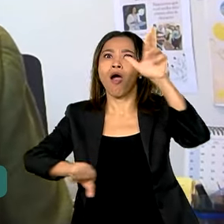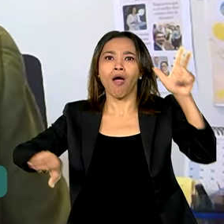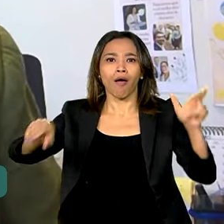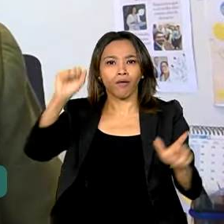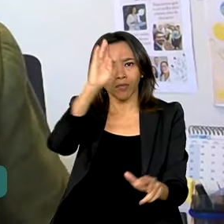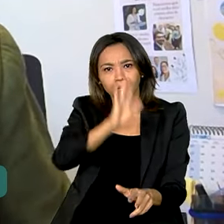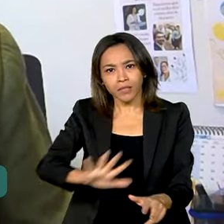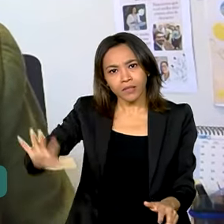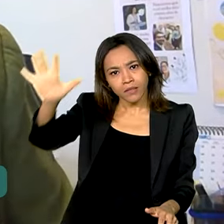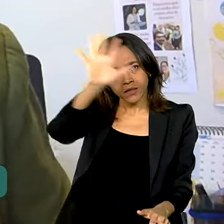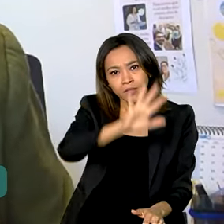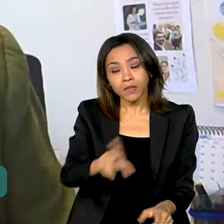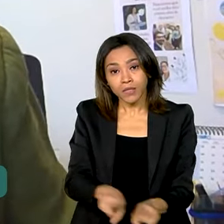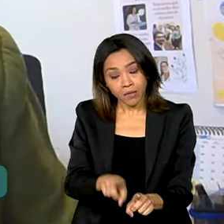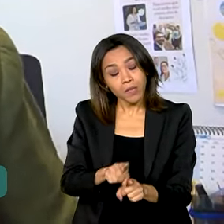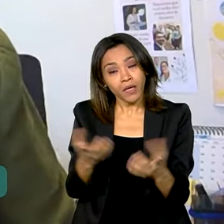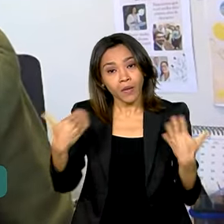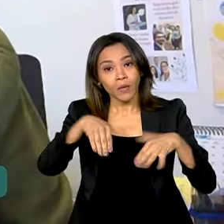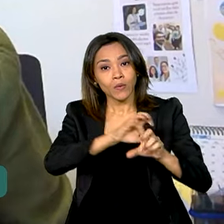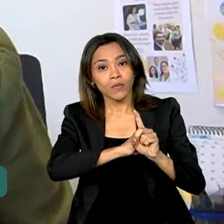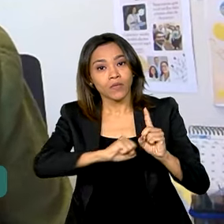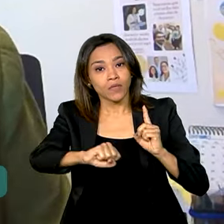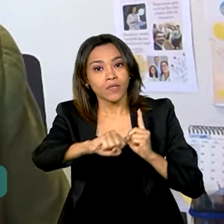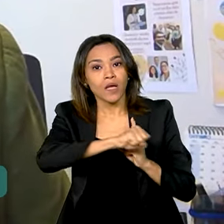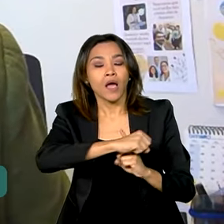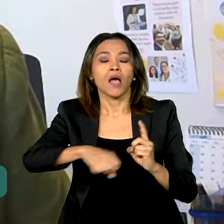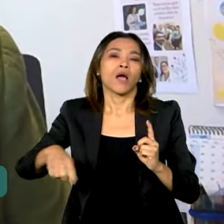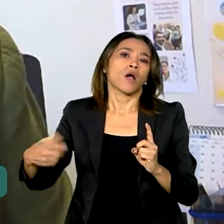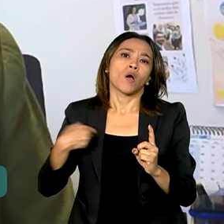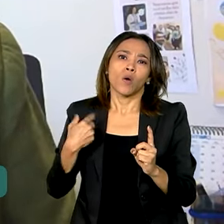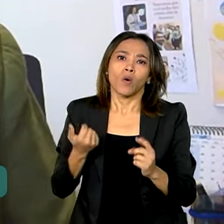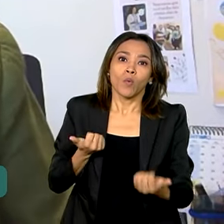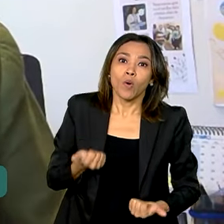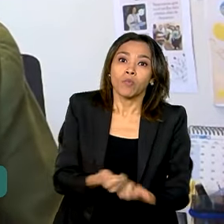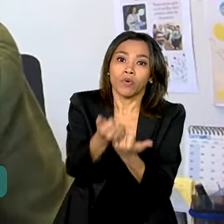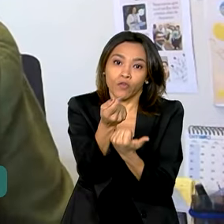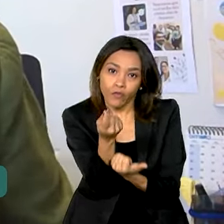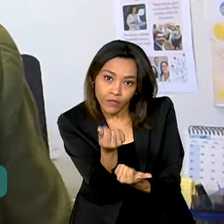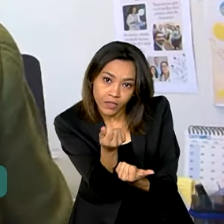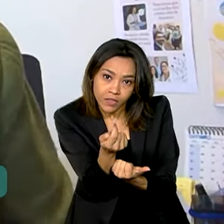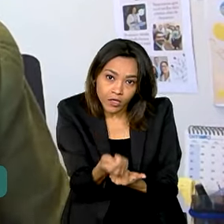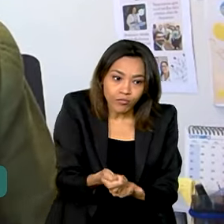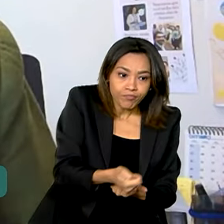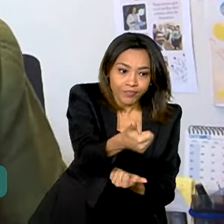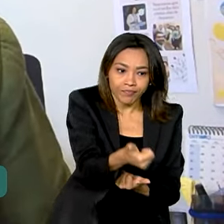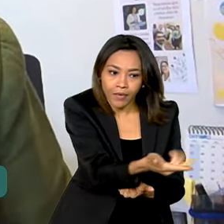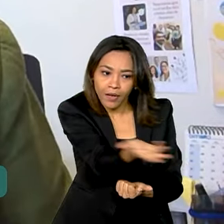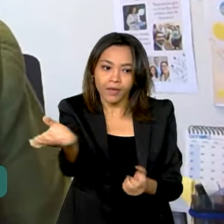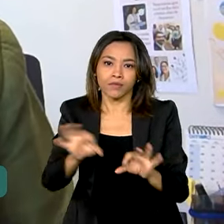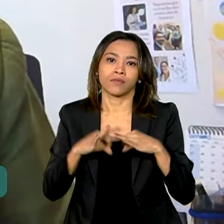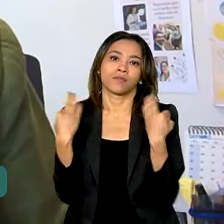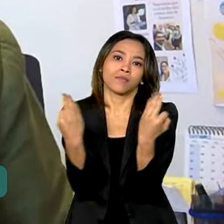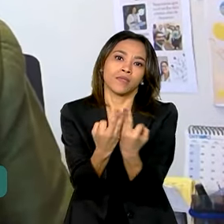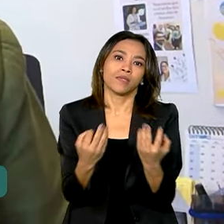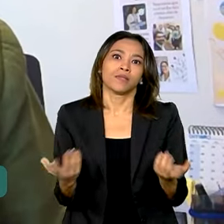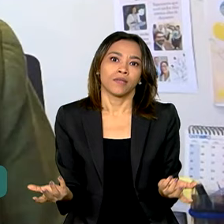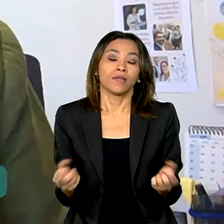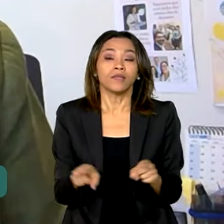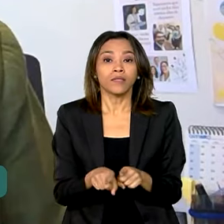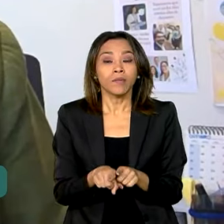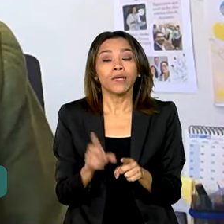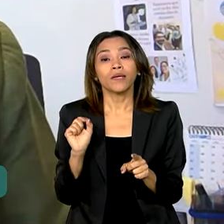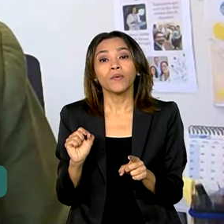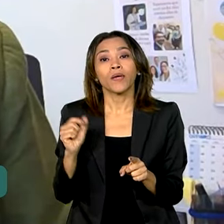inclusão social, da inclusão econômica e, além disso, também articula demais